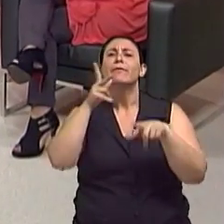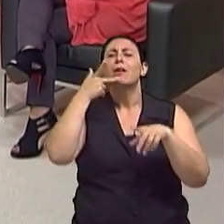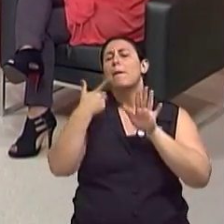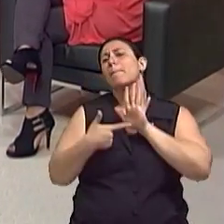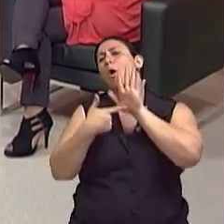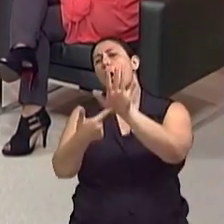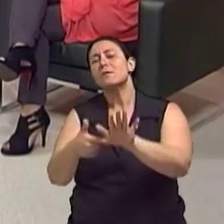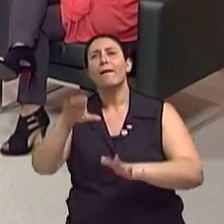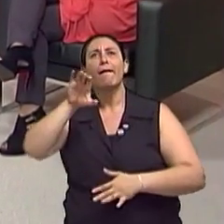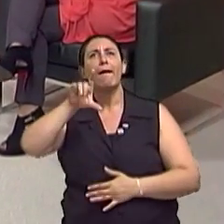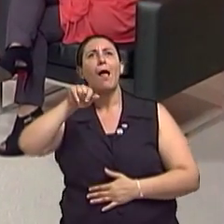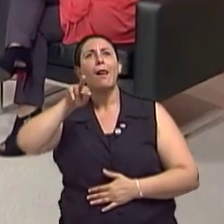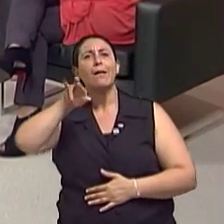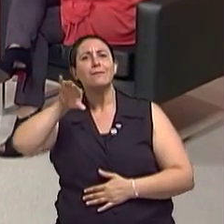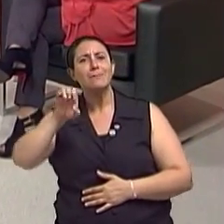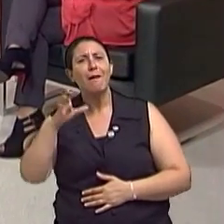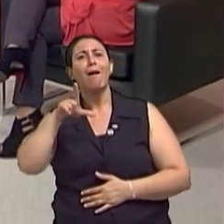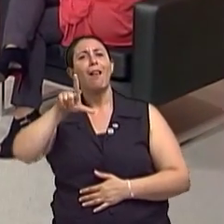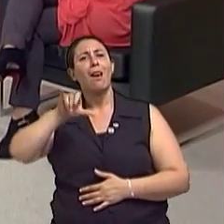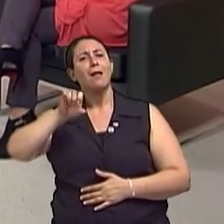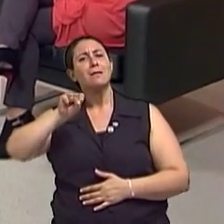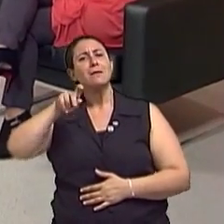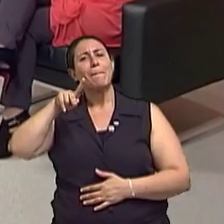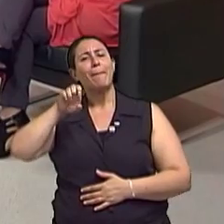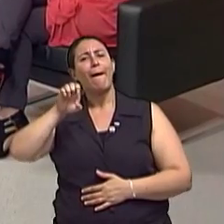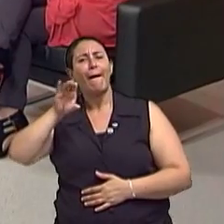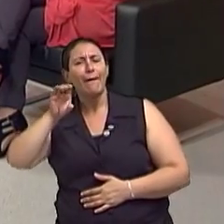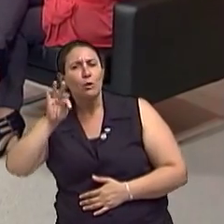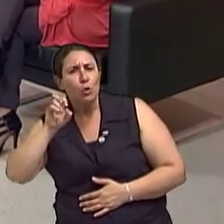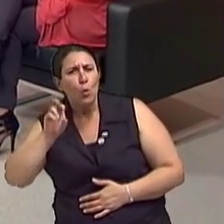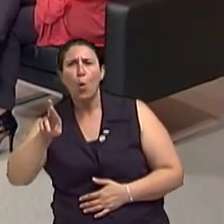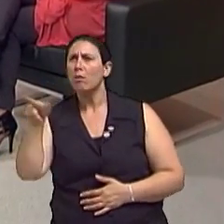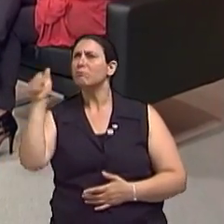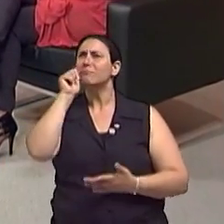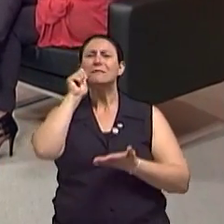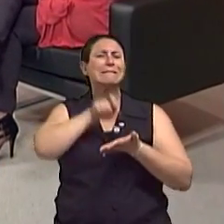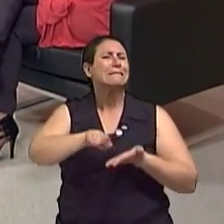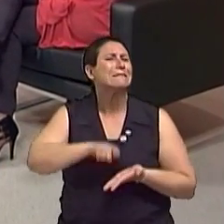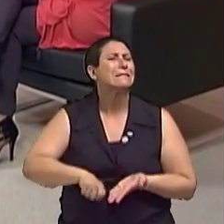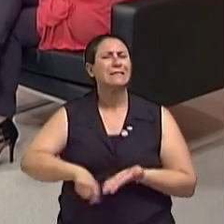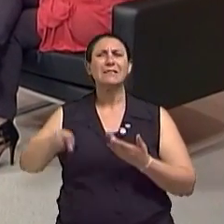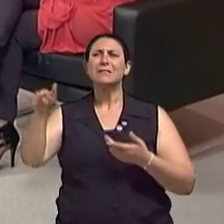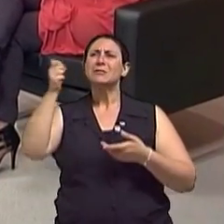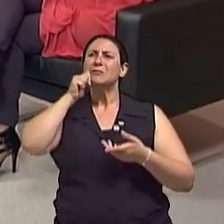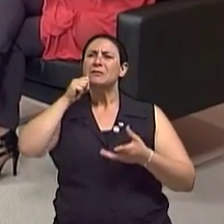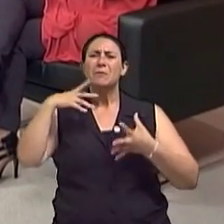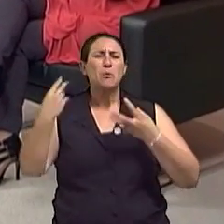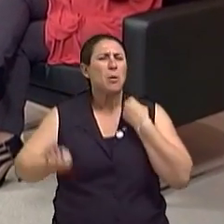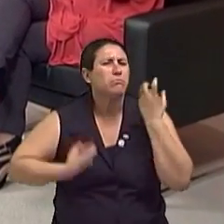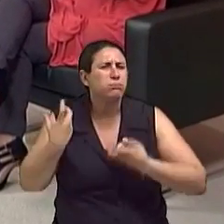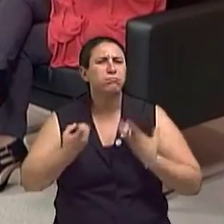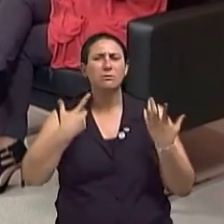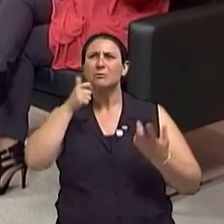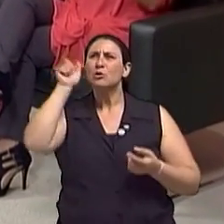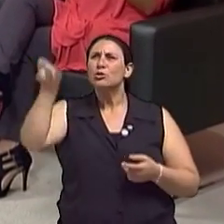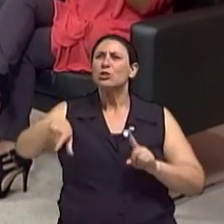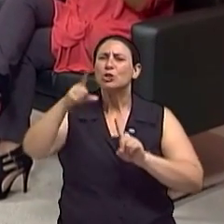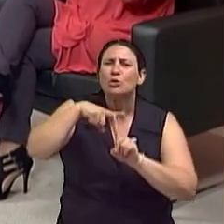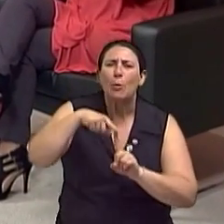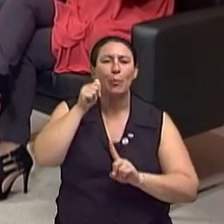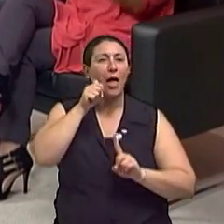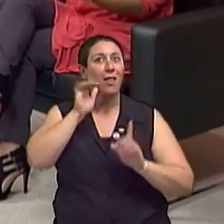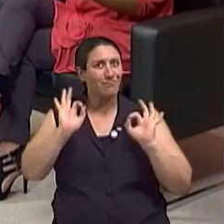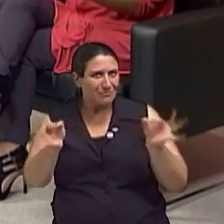Clarice Lispector, falando dos seus escritos, daquele tipo de mulher, quer dizer, tem toda uma